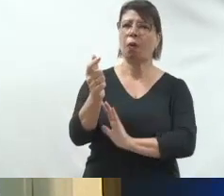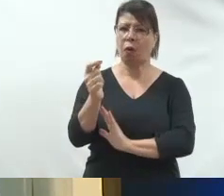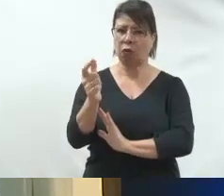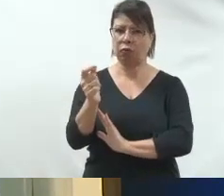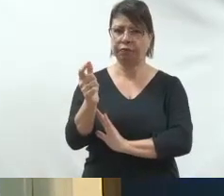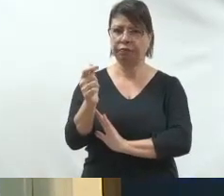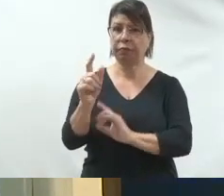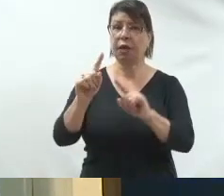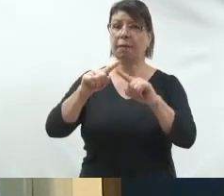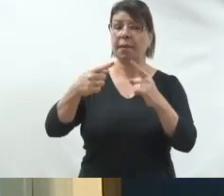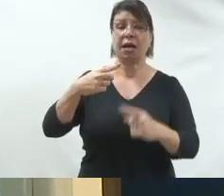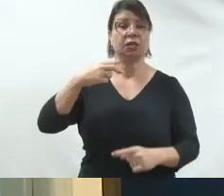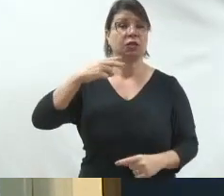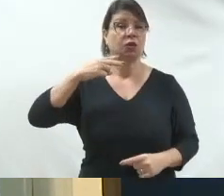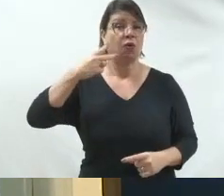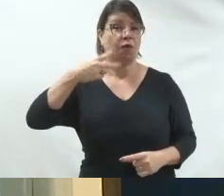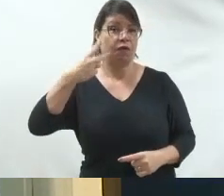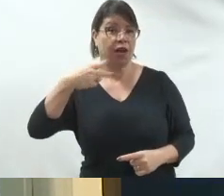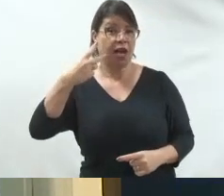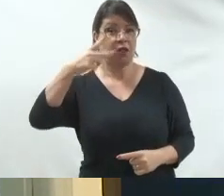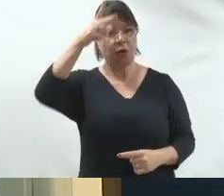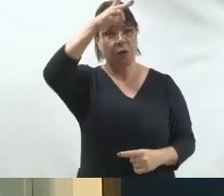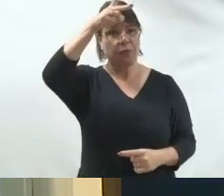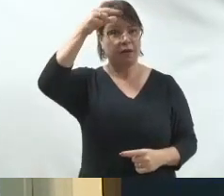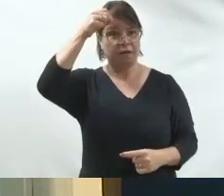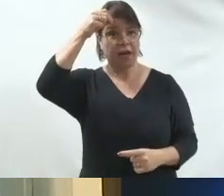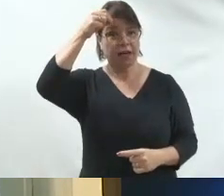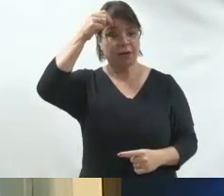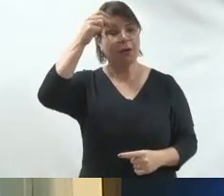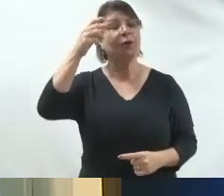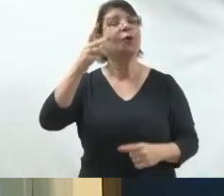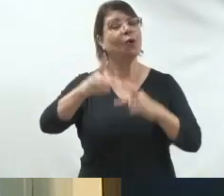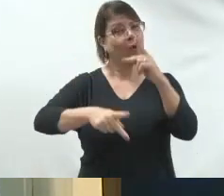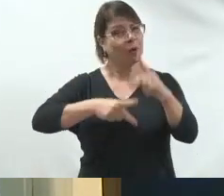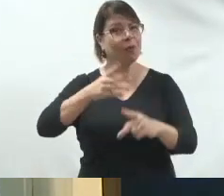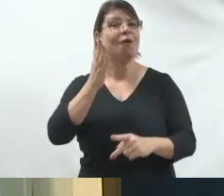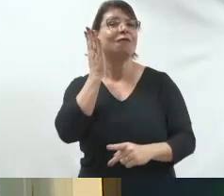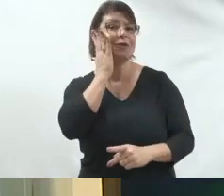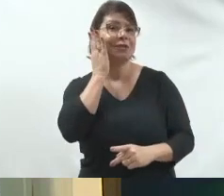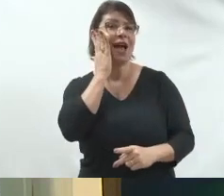mas o vereador e o prefeito, a gente sabe o endereço dele, a sabe onde é que ele mora.